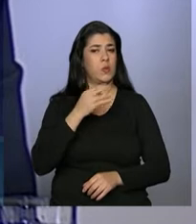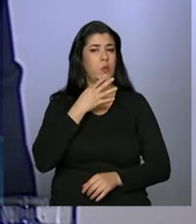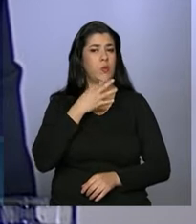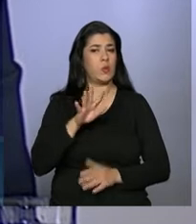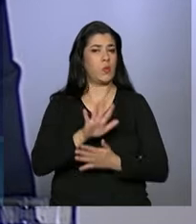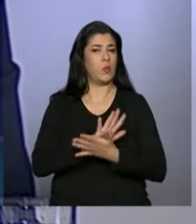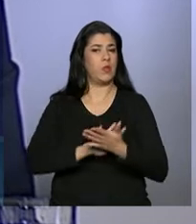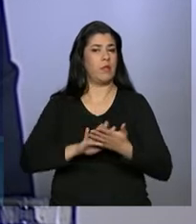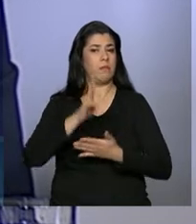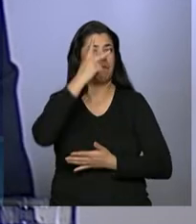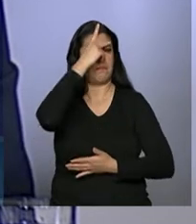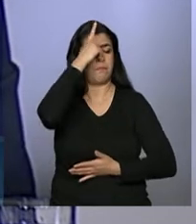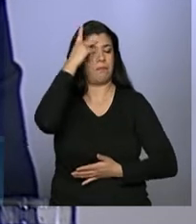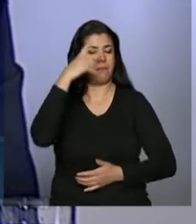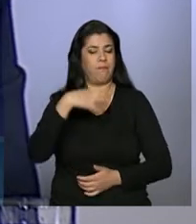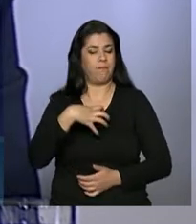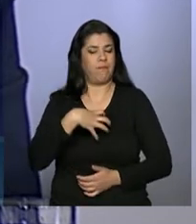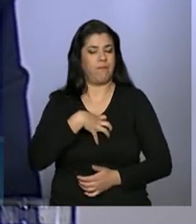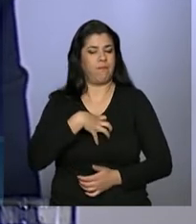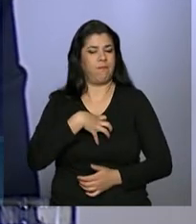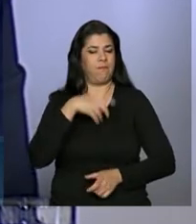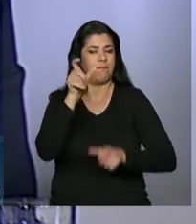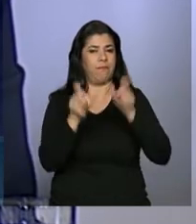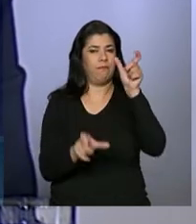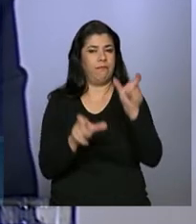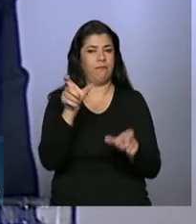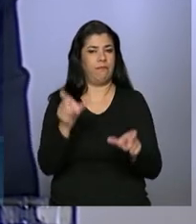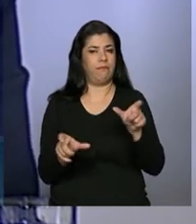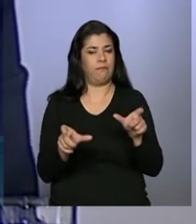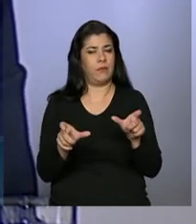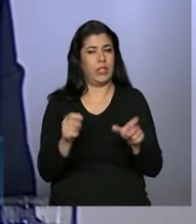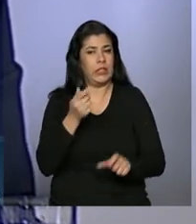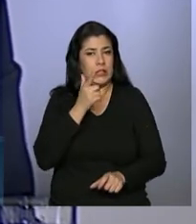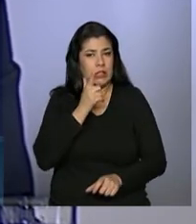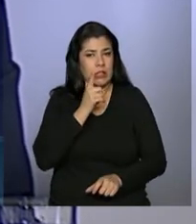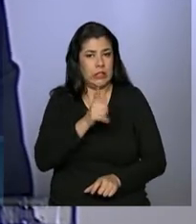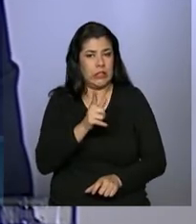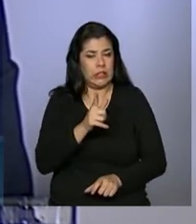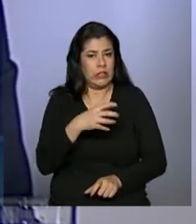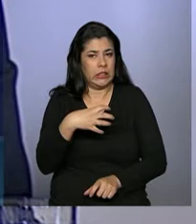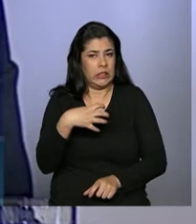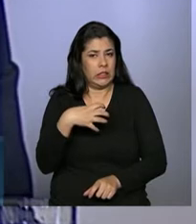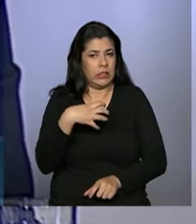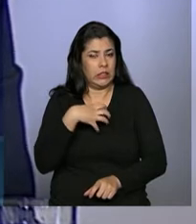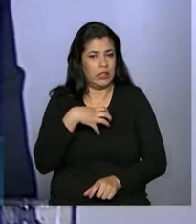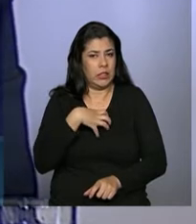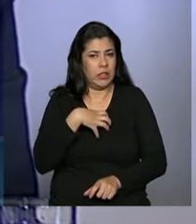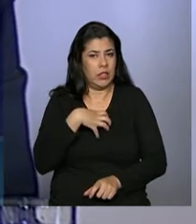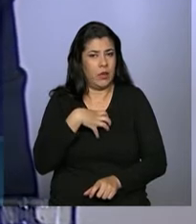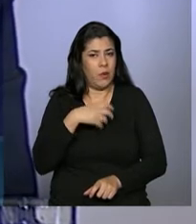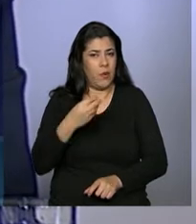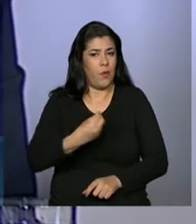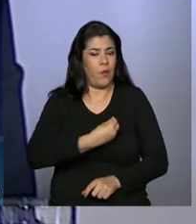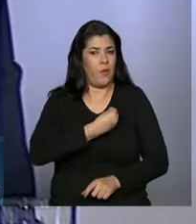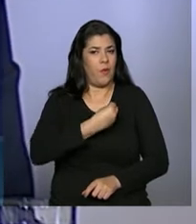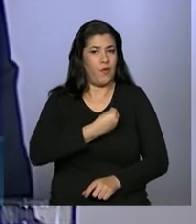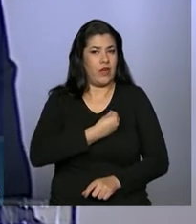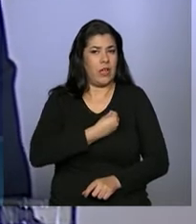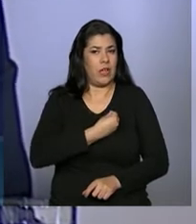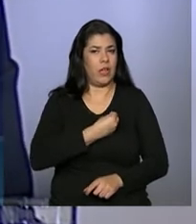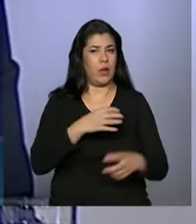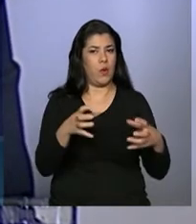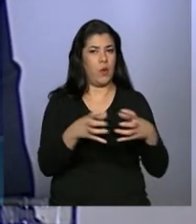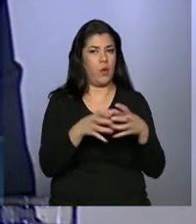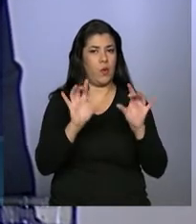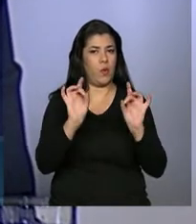sujeitos ou cidadãos. Ganham, com a passagem do grupo móvel, uma chance